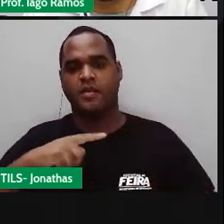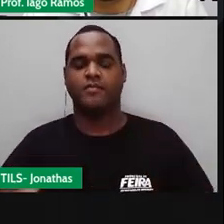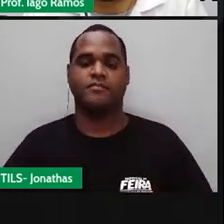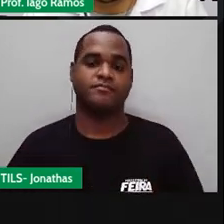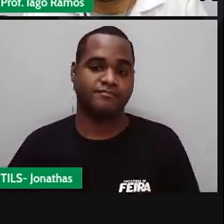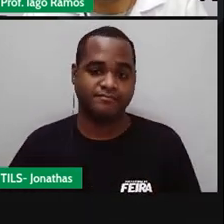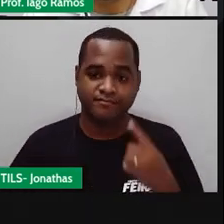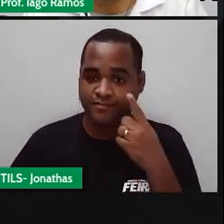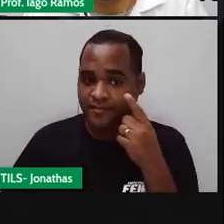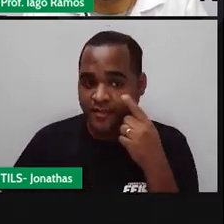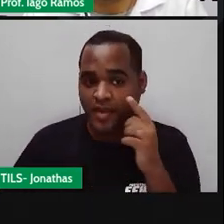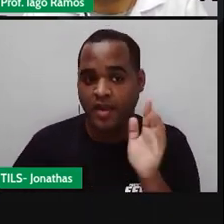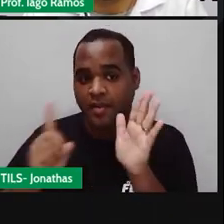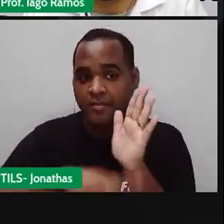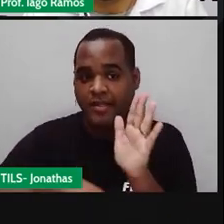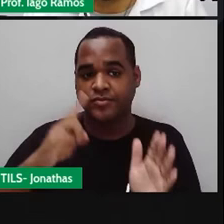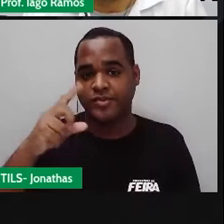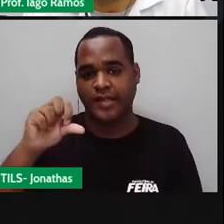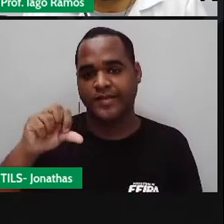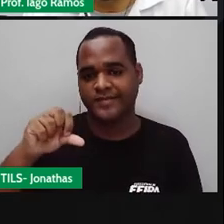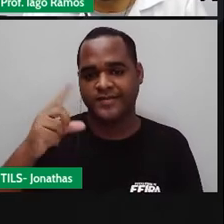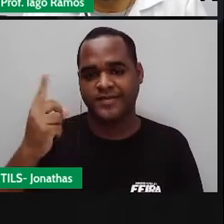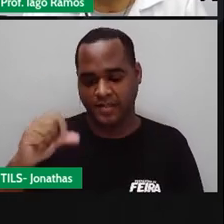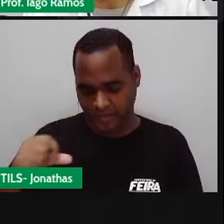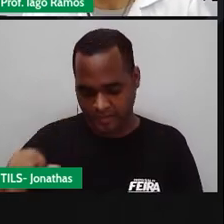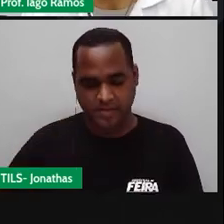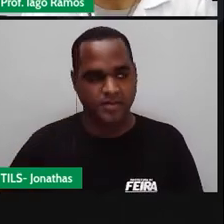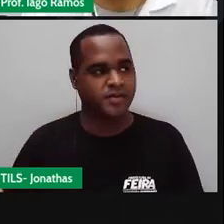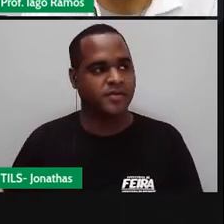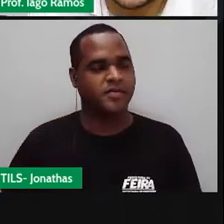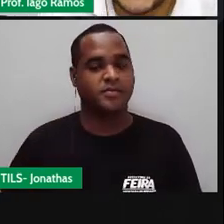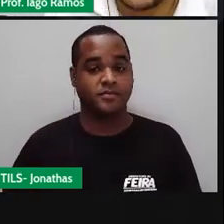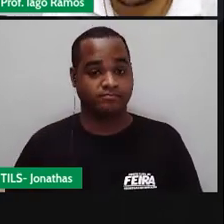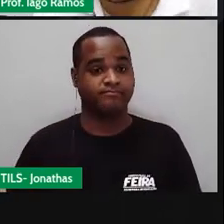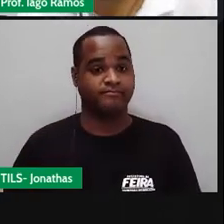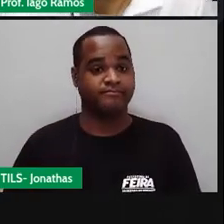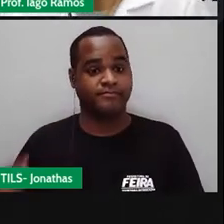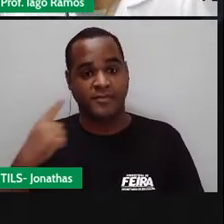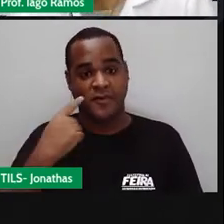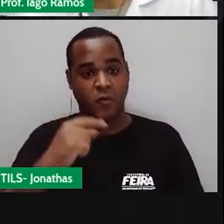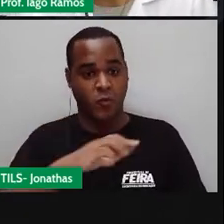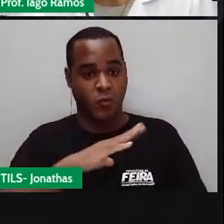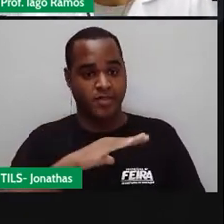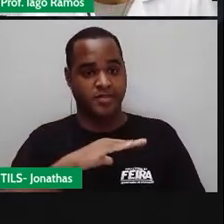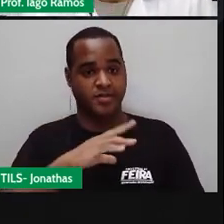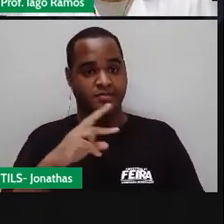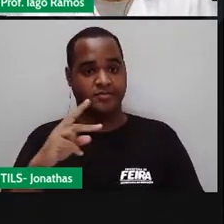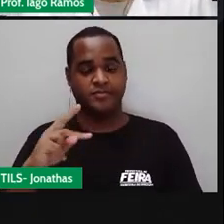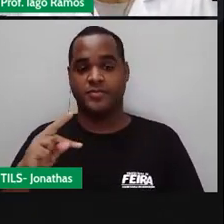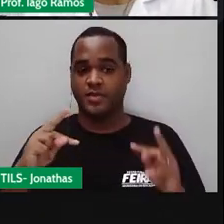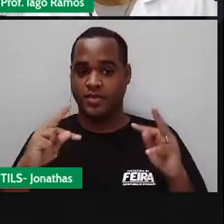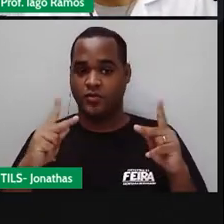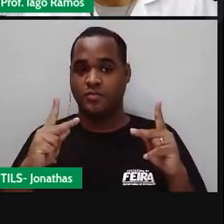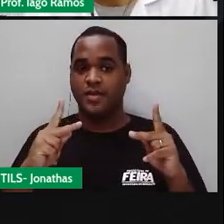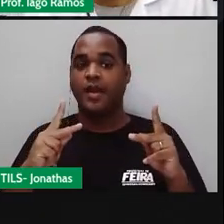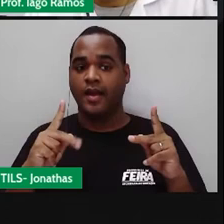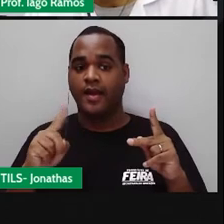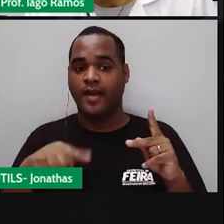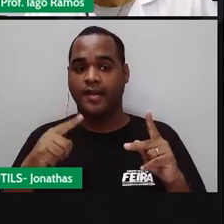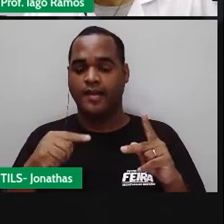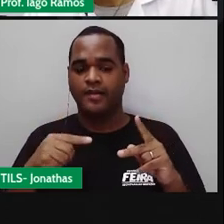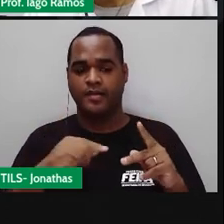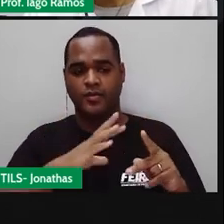apareceu aqui, menos 19. Veja aqui assim, ó, o Corinthians fez mais gols do que sofreu.